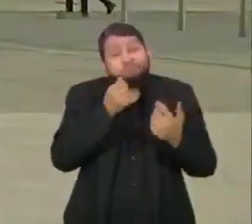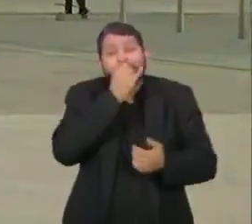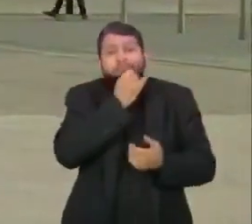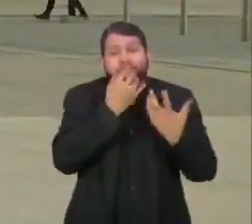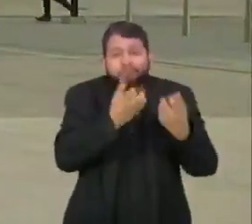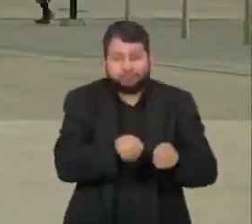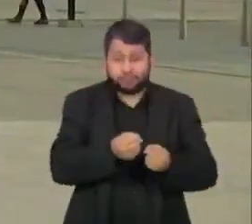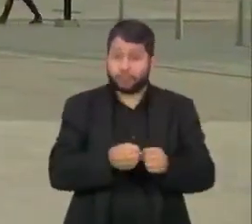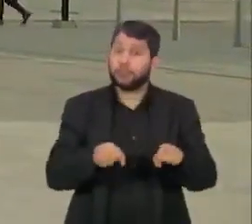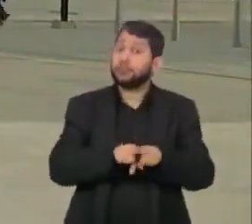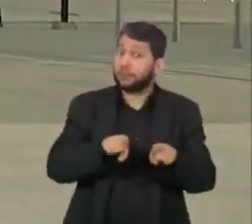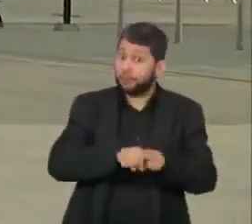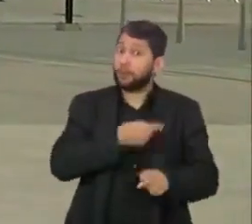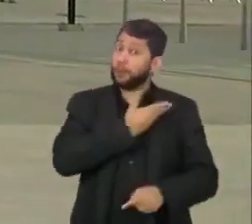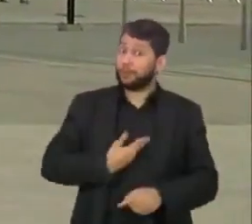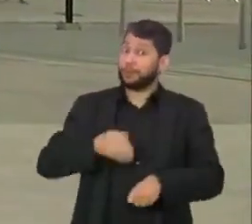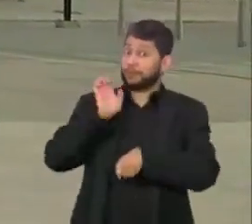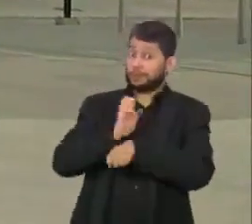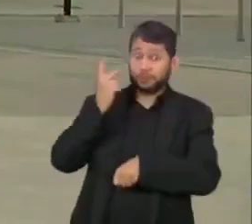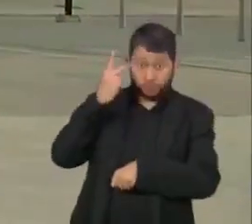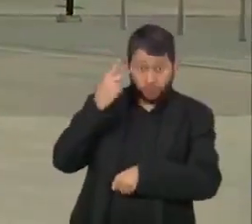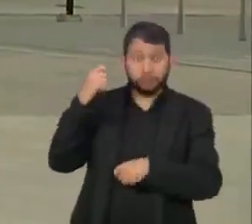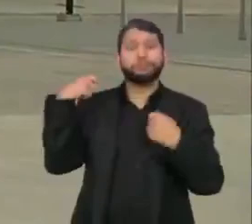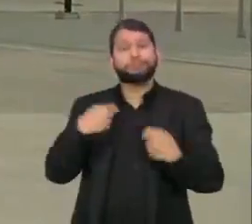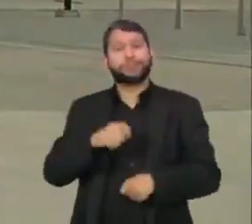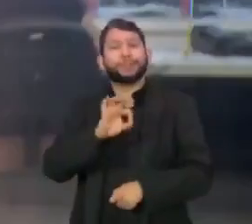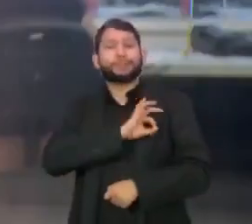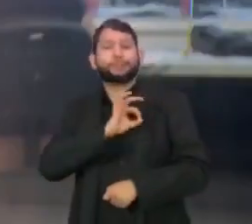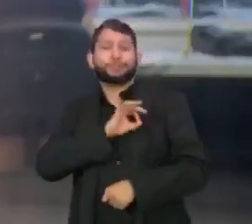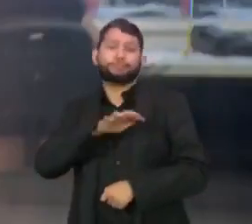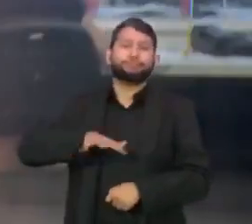exige que o governo garanta a segurança no local.